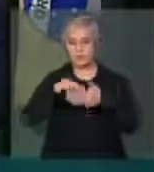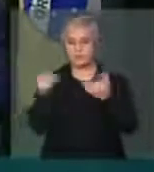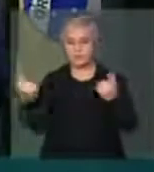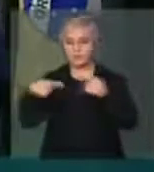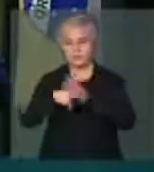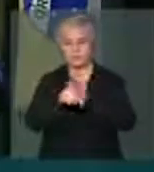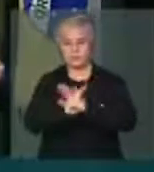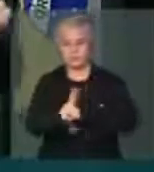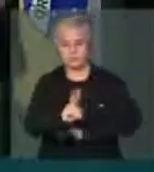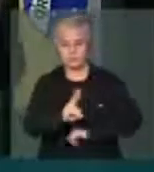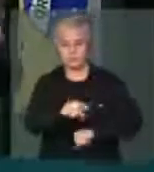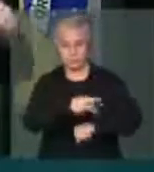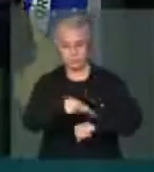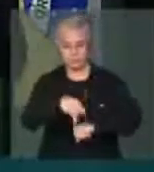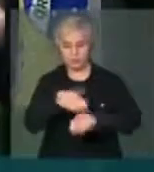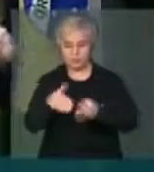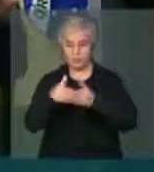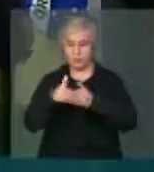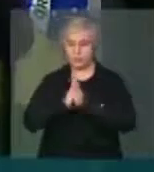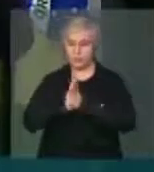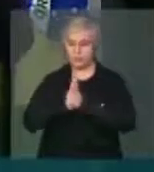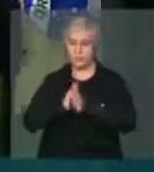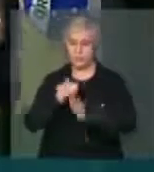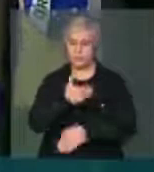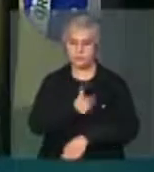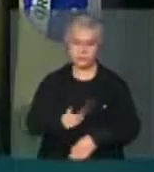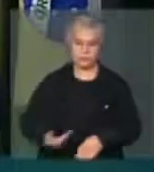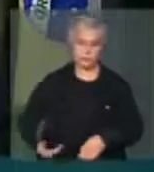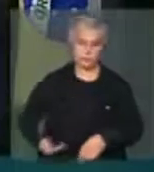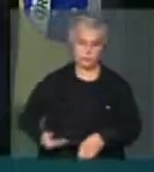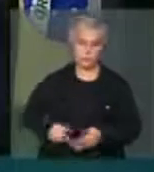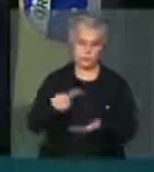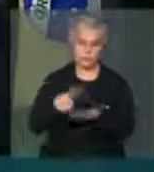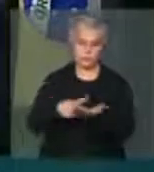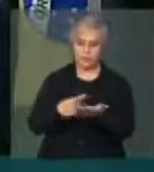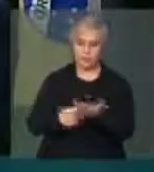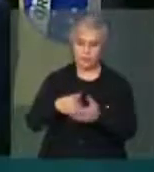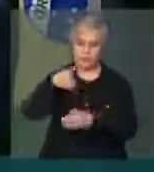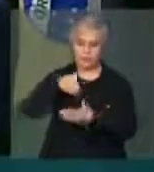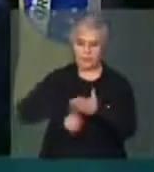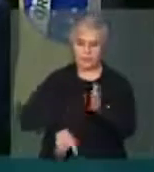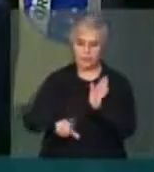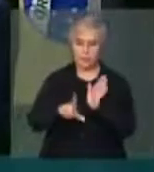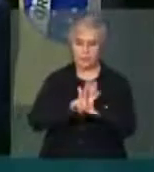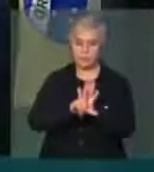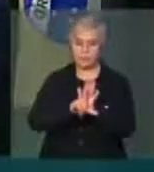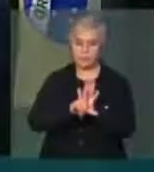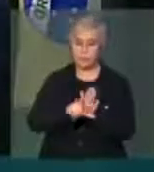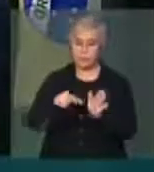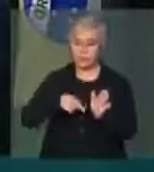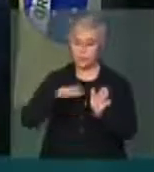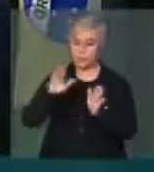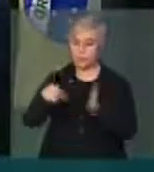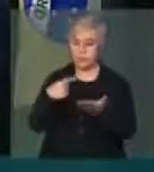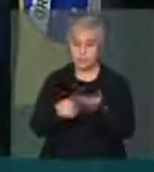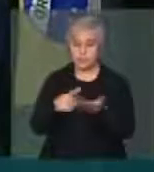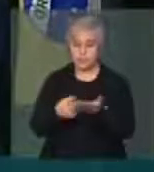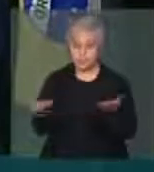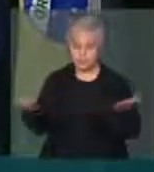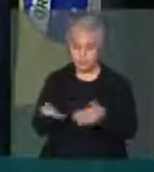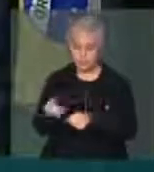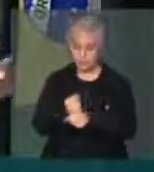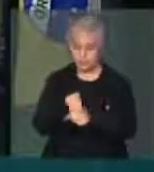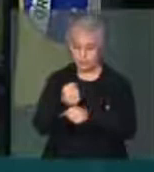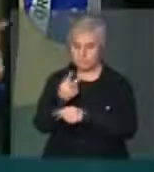que pede que o governo marque as eleições legislativas que estavam agendadas para esse